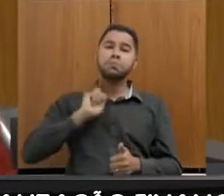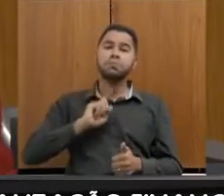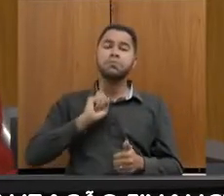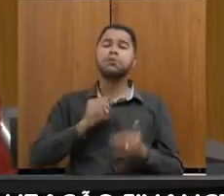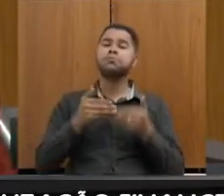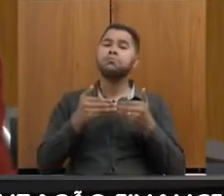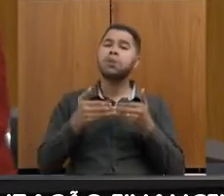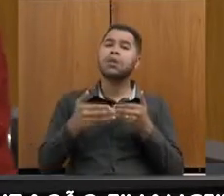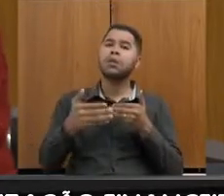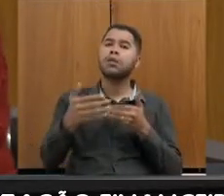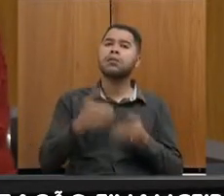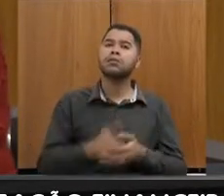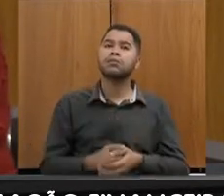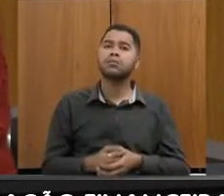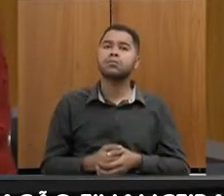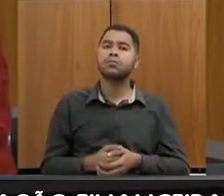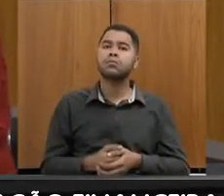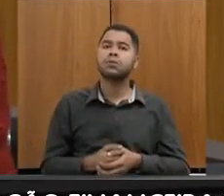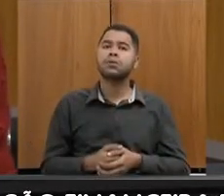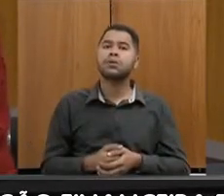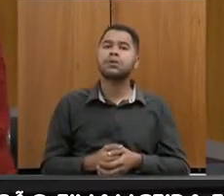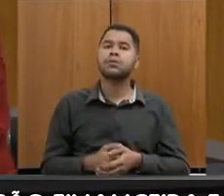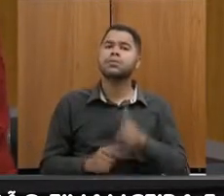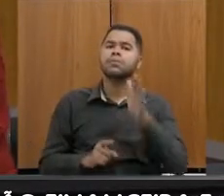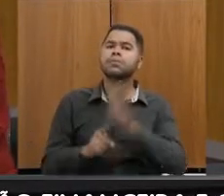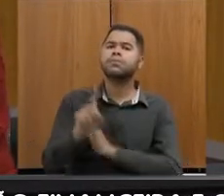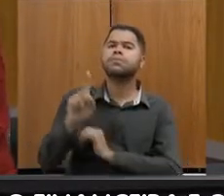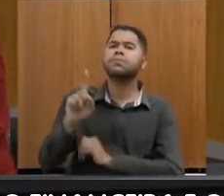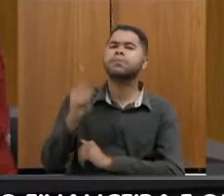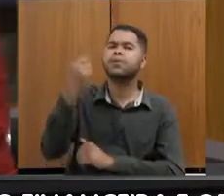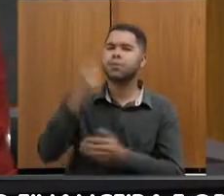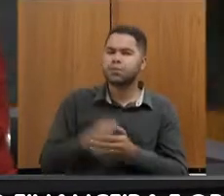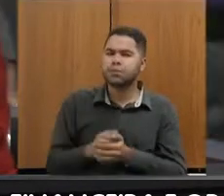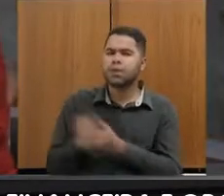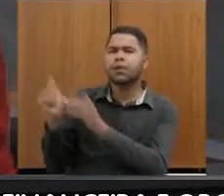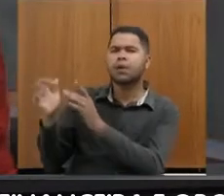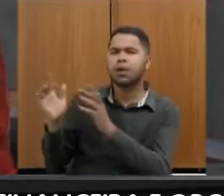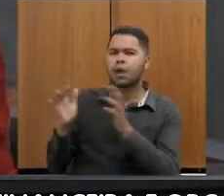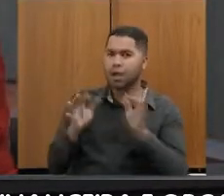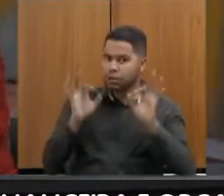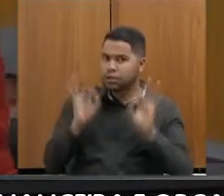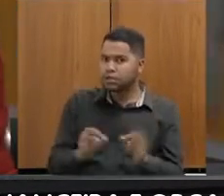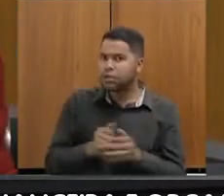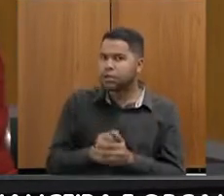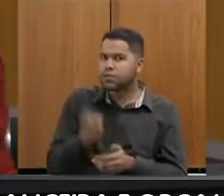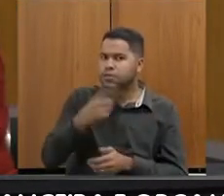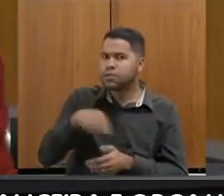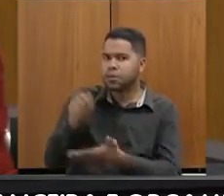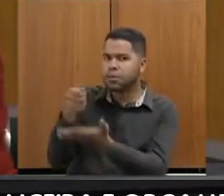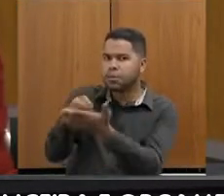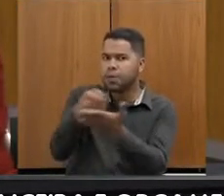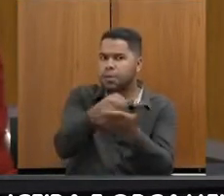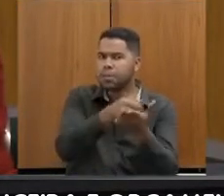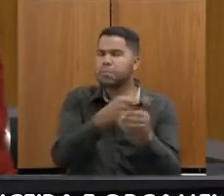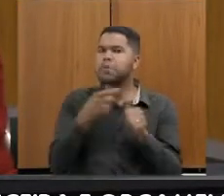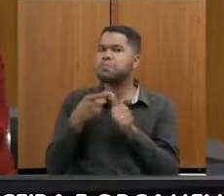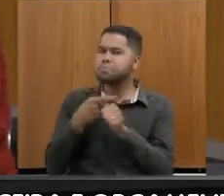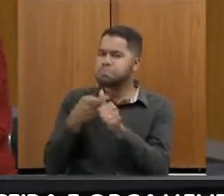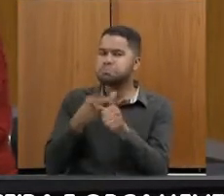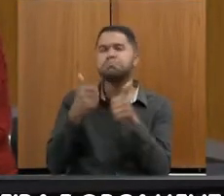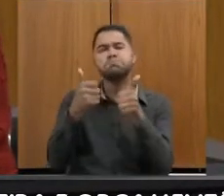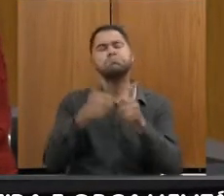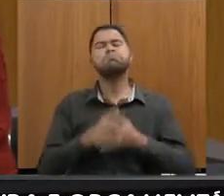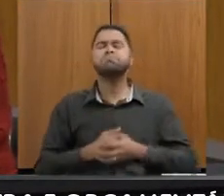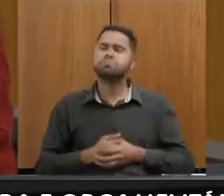percorrendo, eu faço a minha primeira pergunta. O caminho percorrido está dando certo? Vocês estão pagando todas as contas?